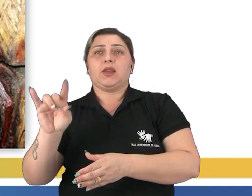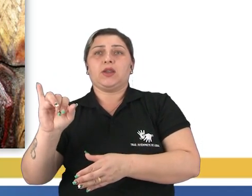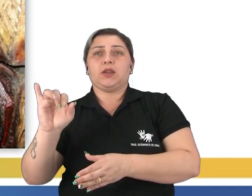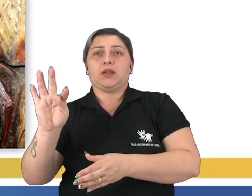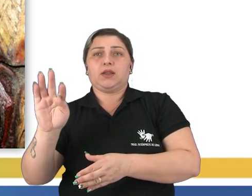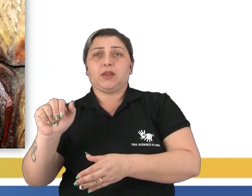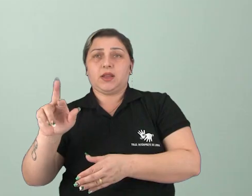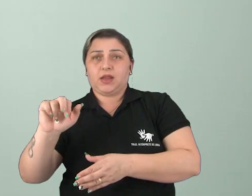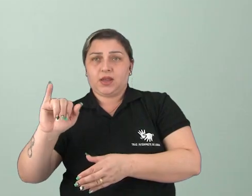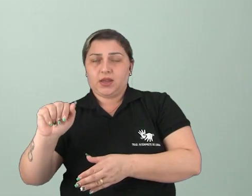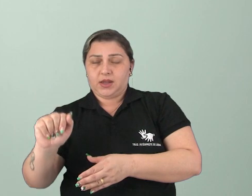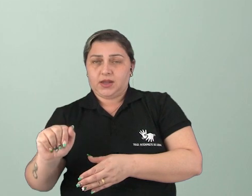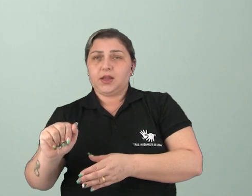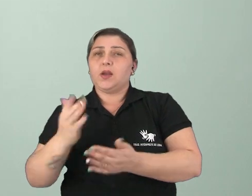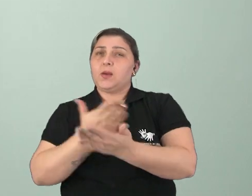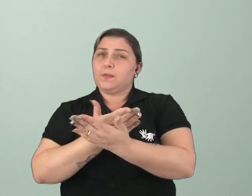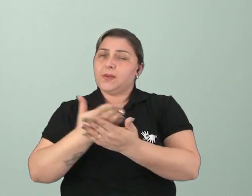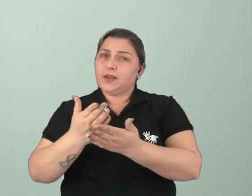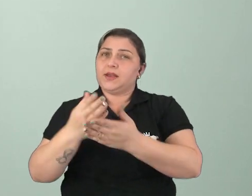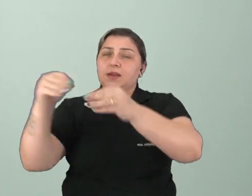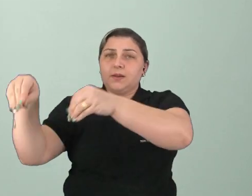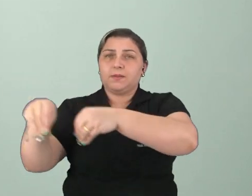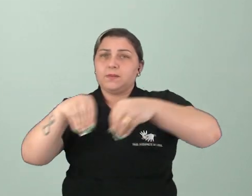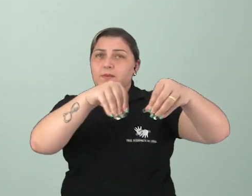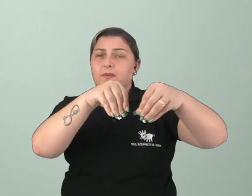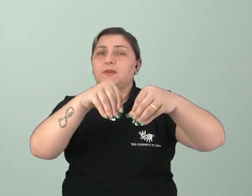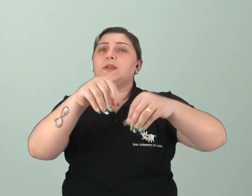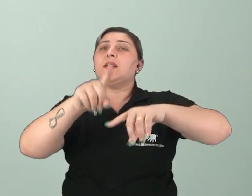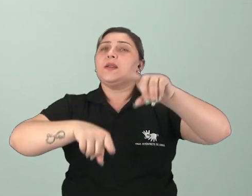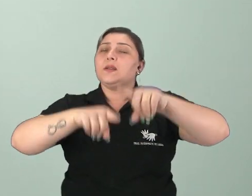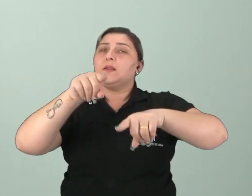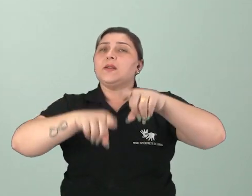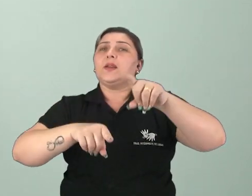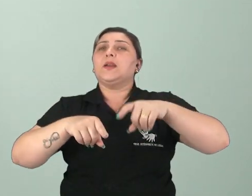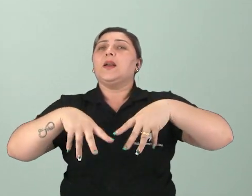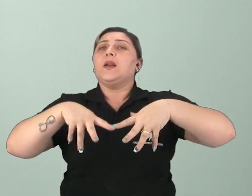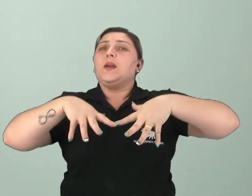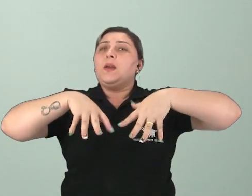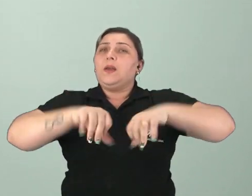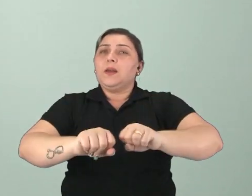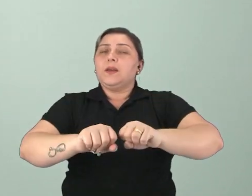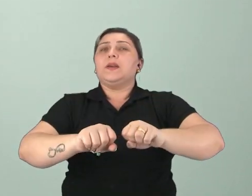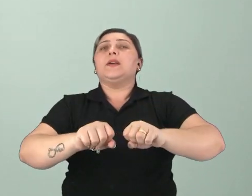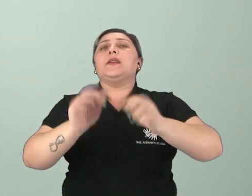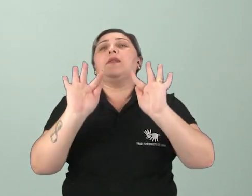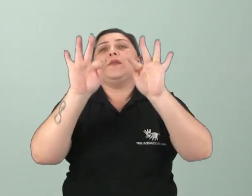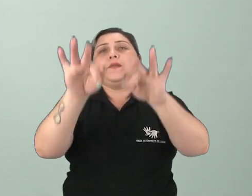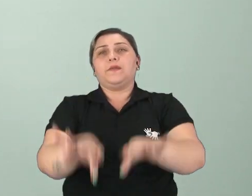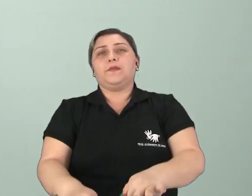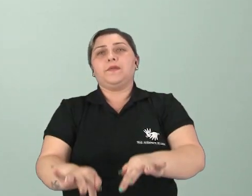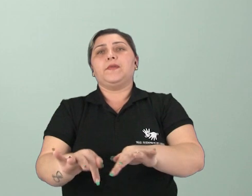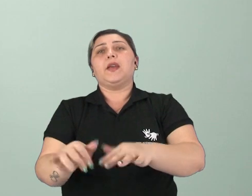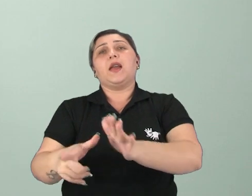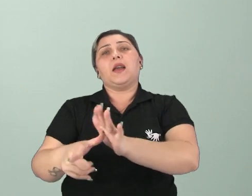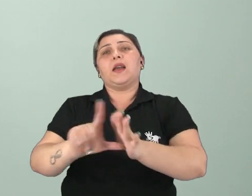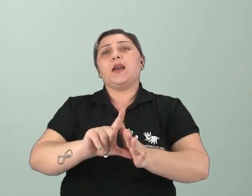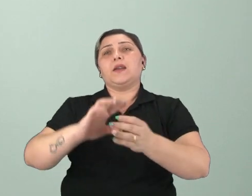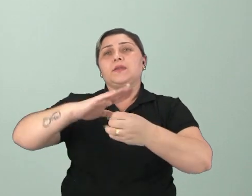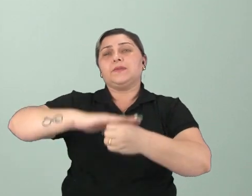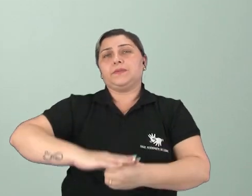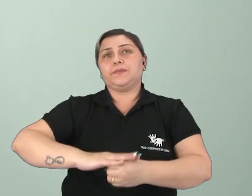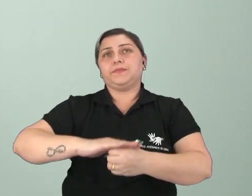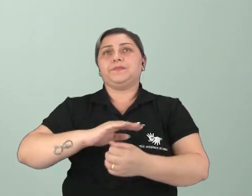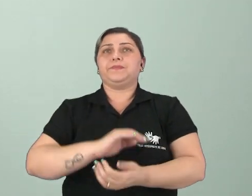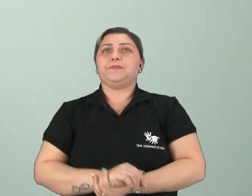Então, quando de fato eles começaram a exportar esse produto e a colonizar o território, dá-se fim ao período pré-colonial e